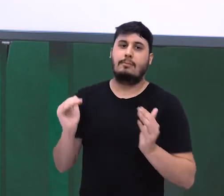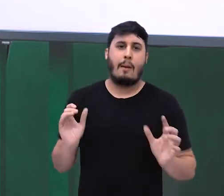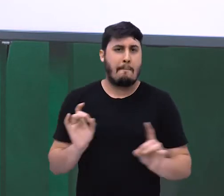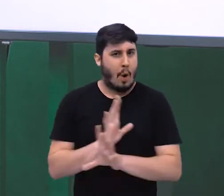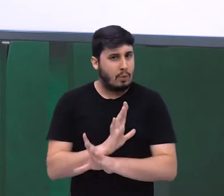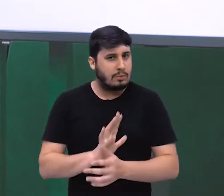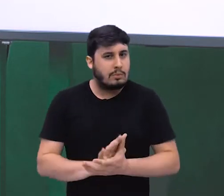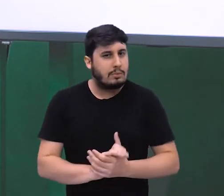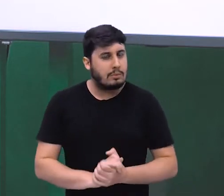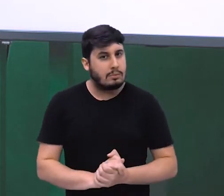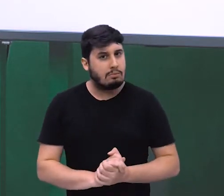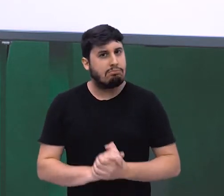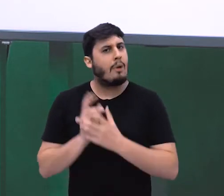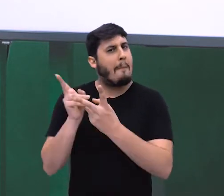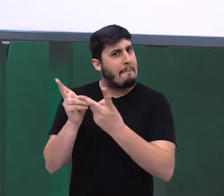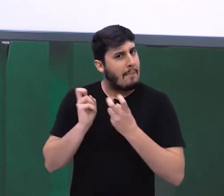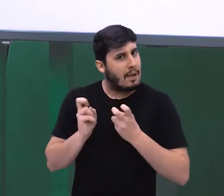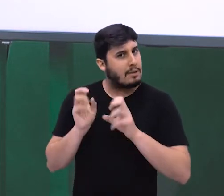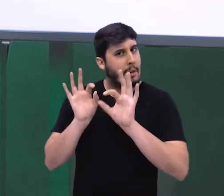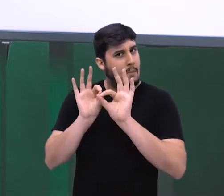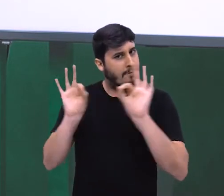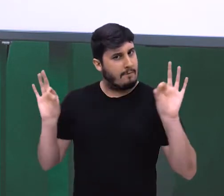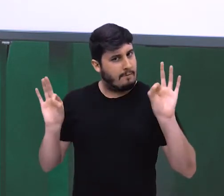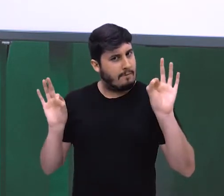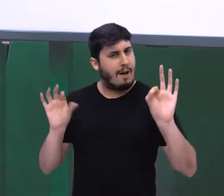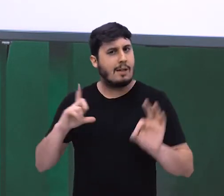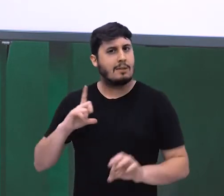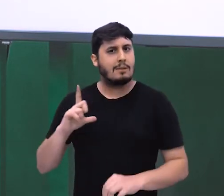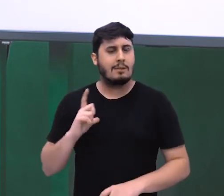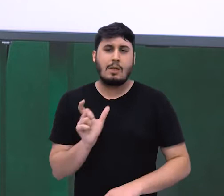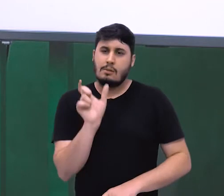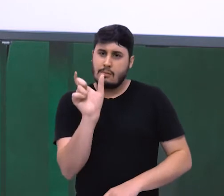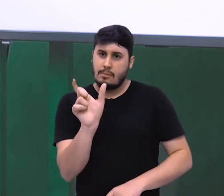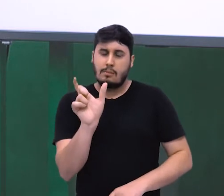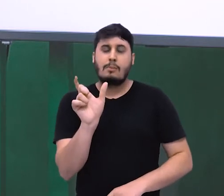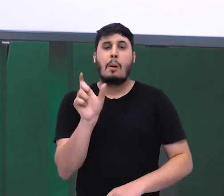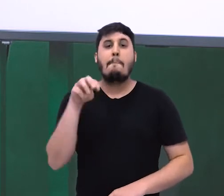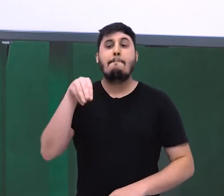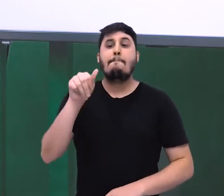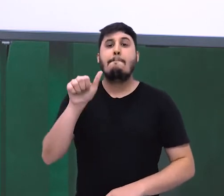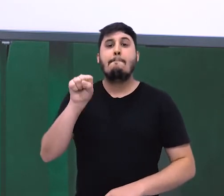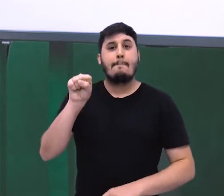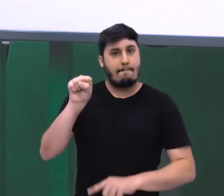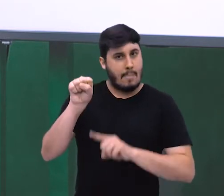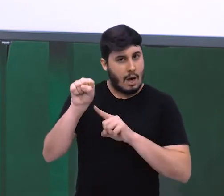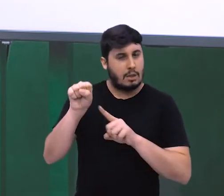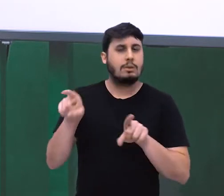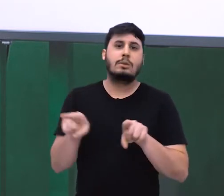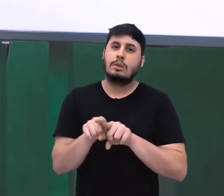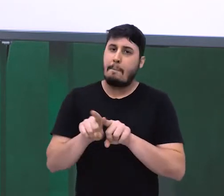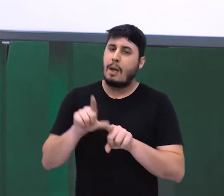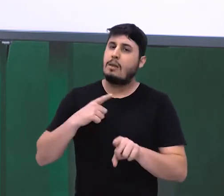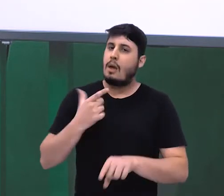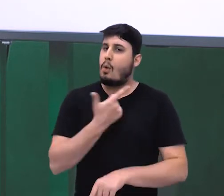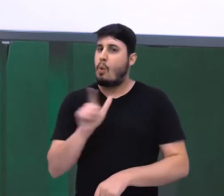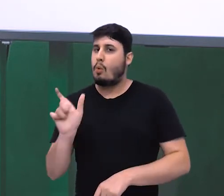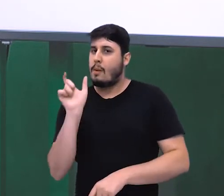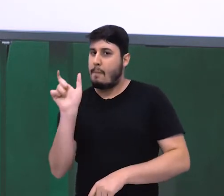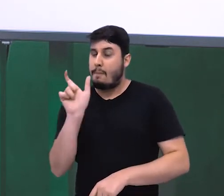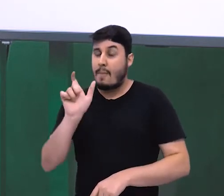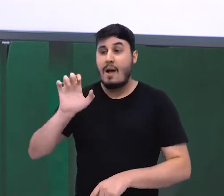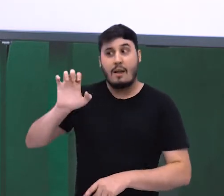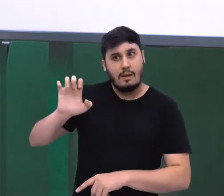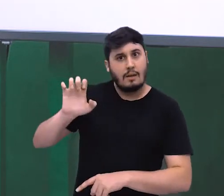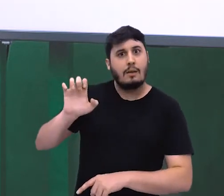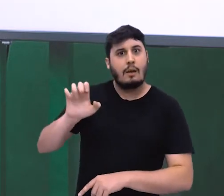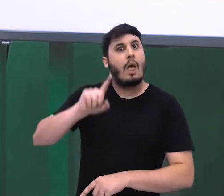Veja que eu tenho aqui uma conjunção, um mas, além de outra que eu tenho lá na frente, a conjunção e, mas